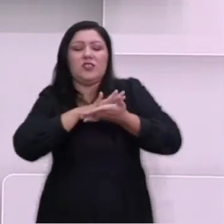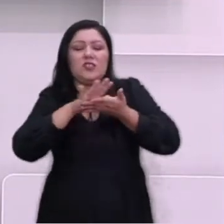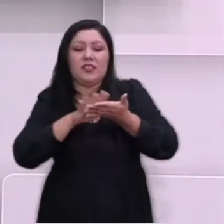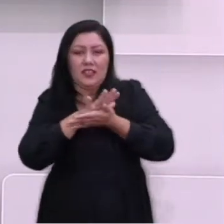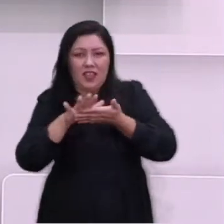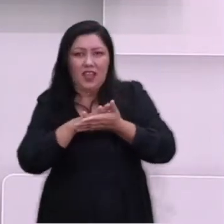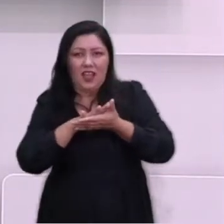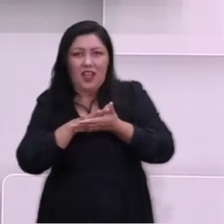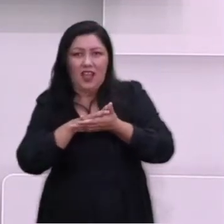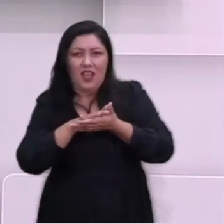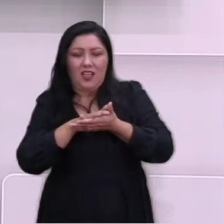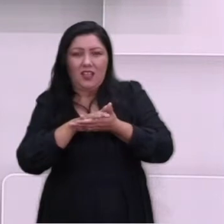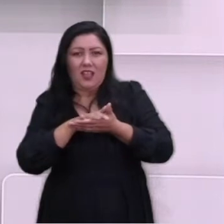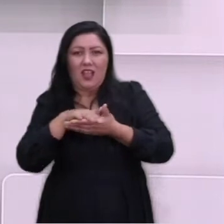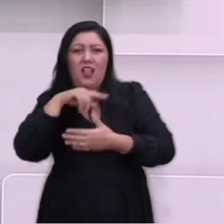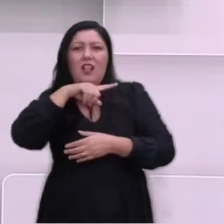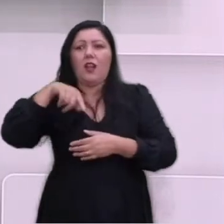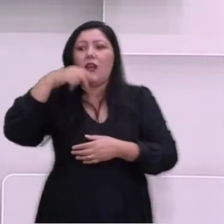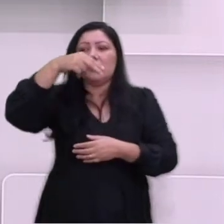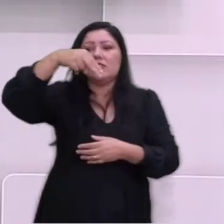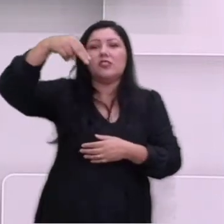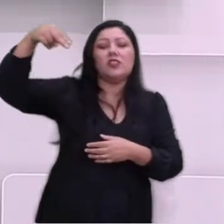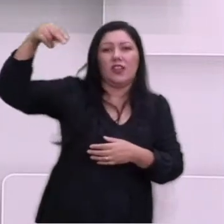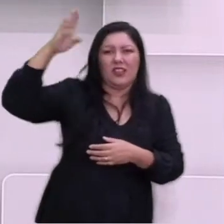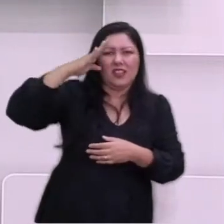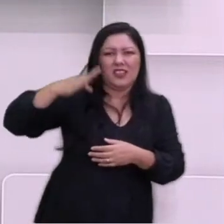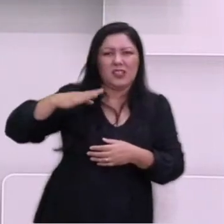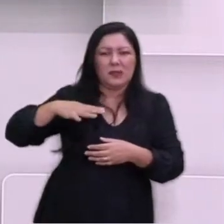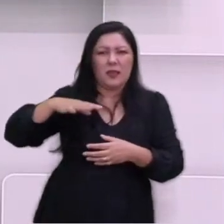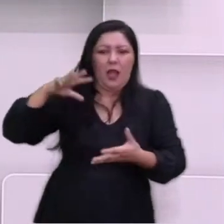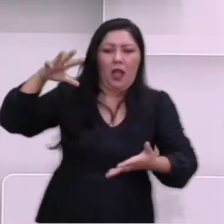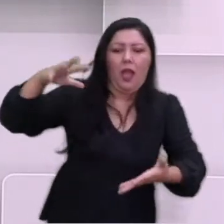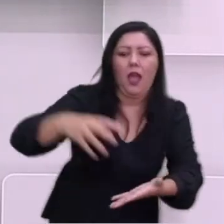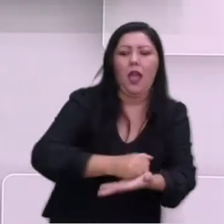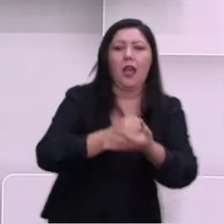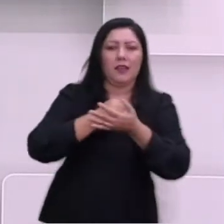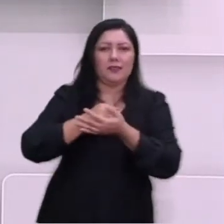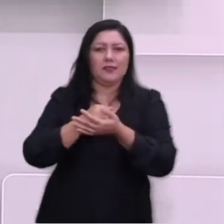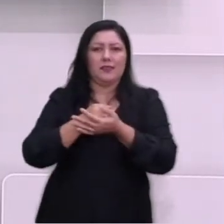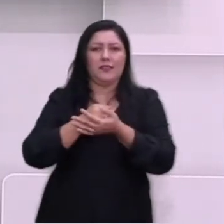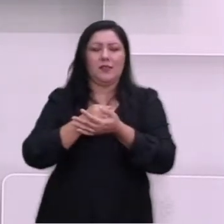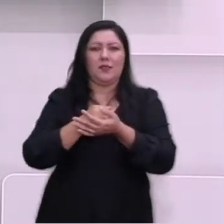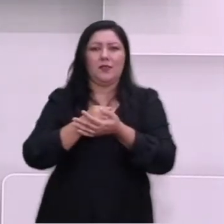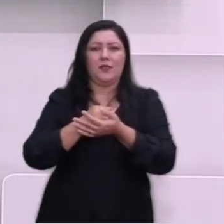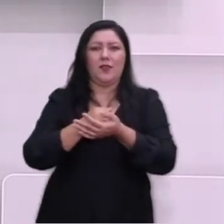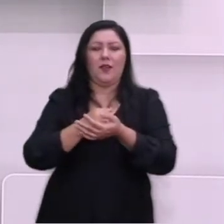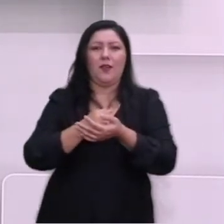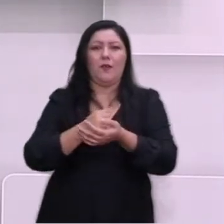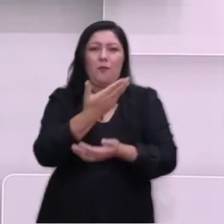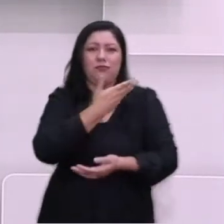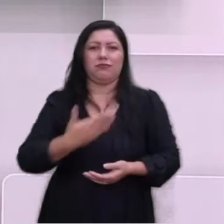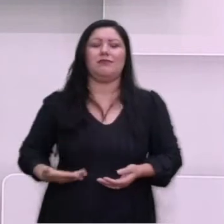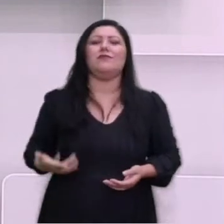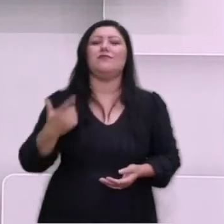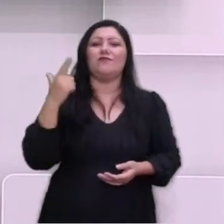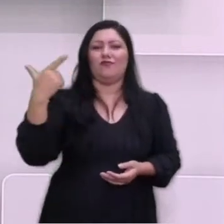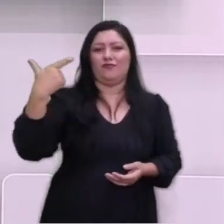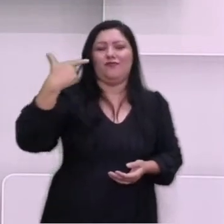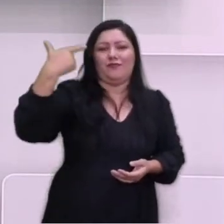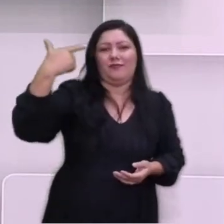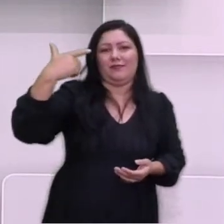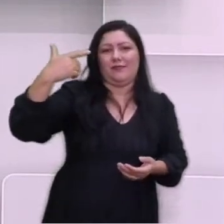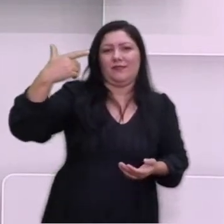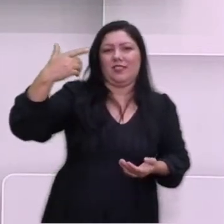a região do Nordeste e depor o governo, o seu governo, que era o Getúlio Vargas, como